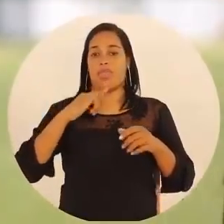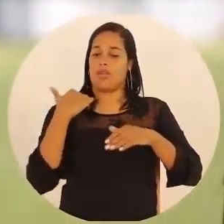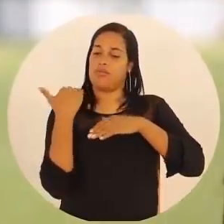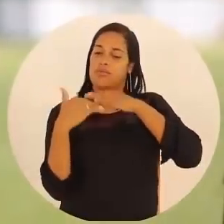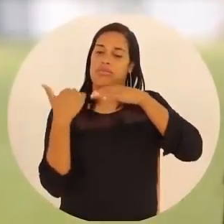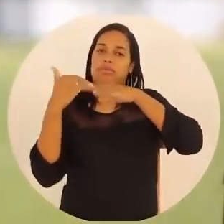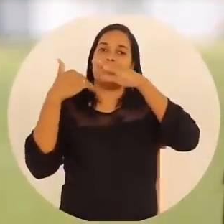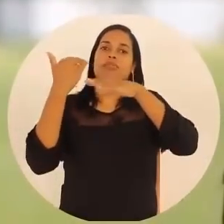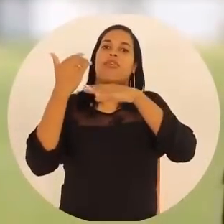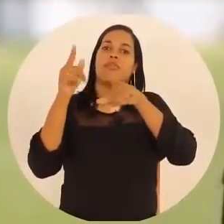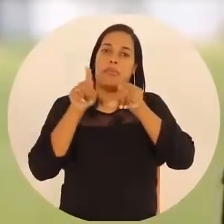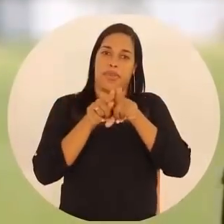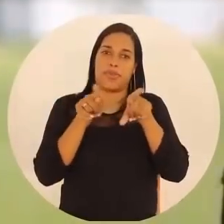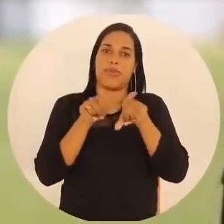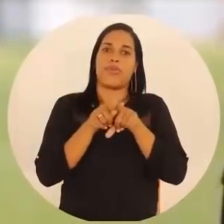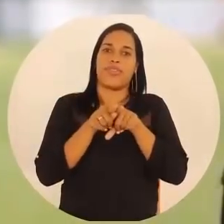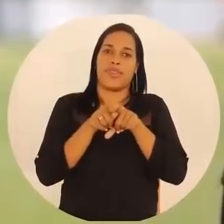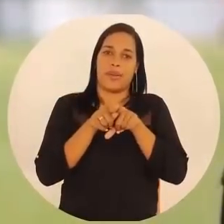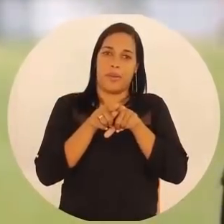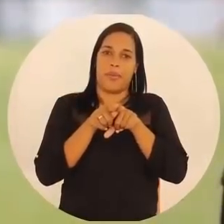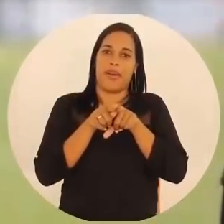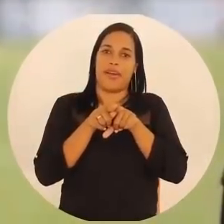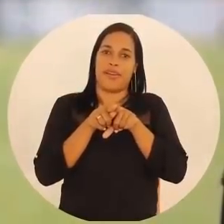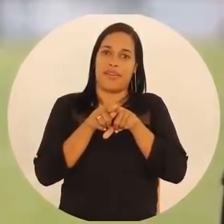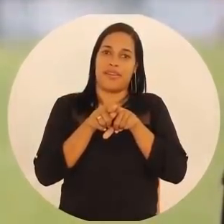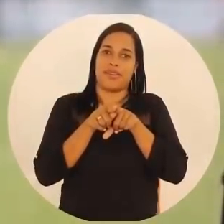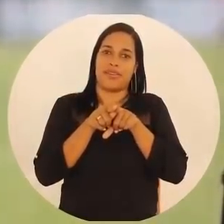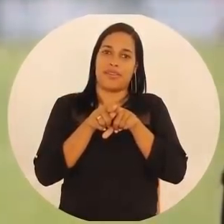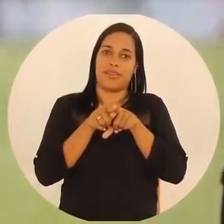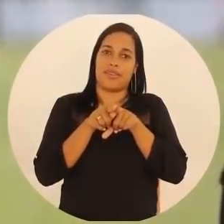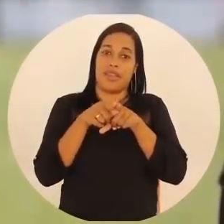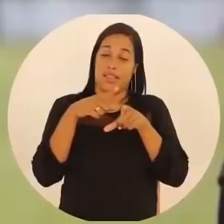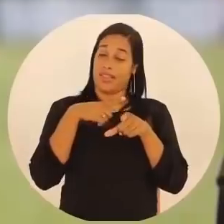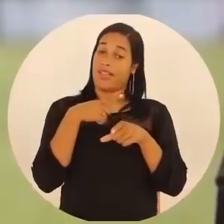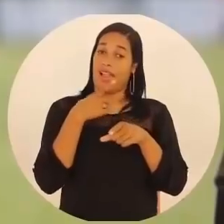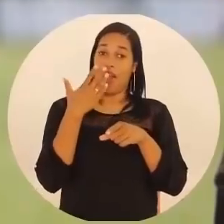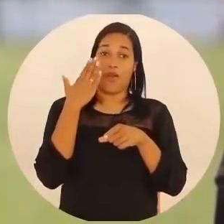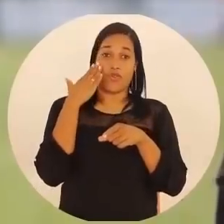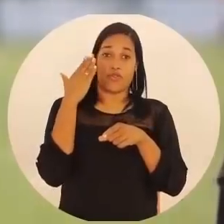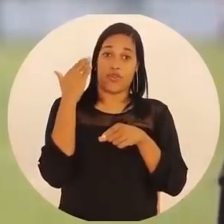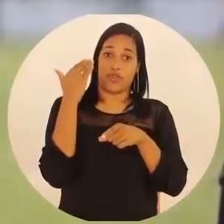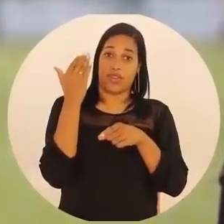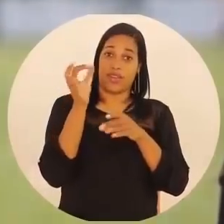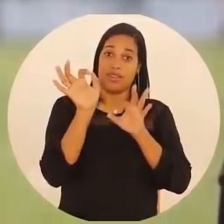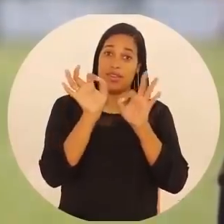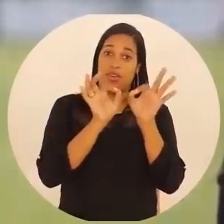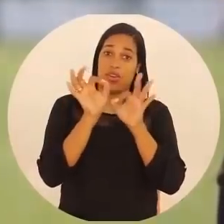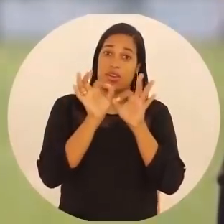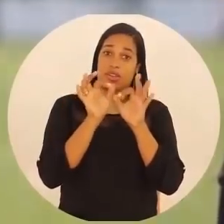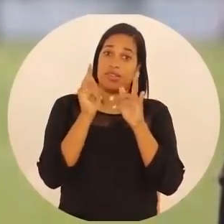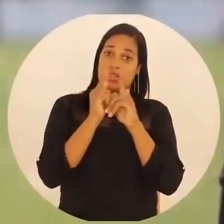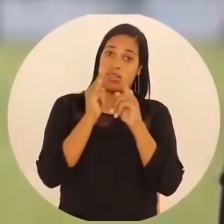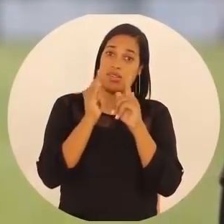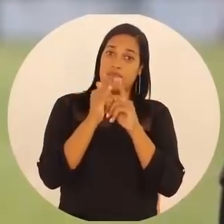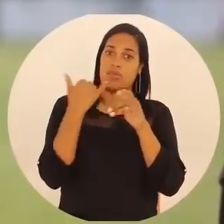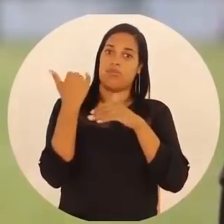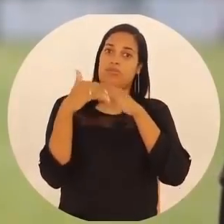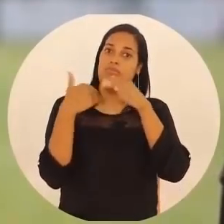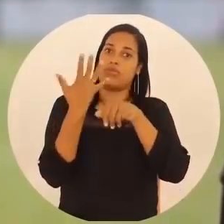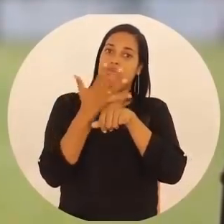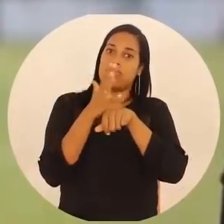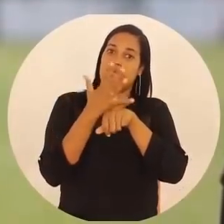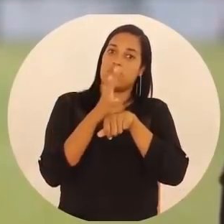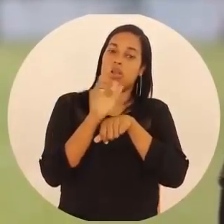desenvolvimento, de promover, de reter os talentos na organização, mas treinamento e desenvolvimento